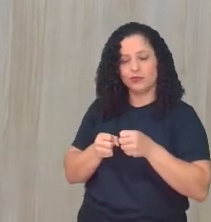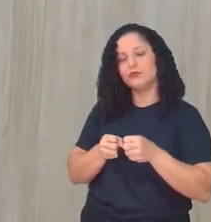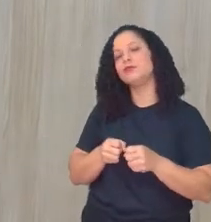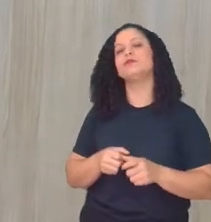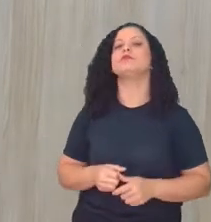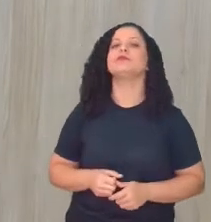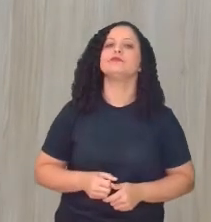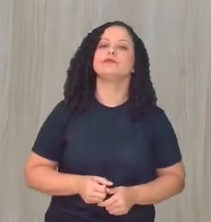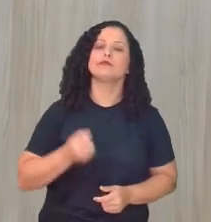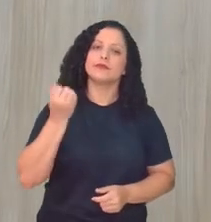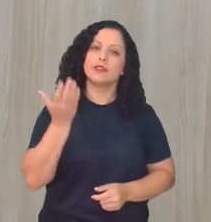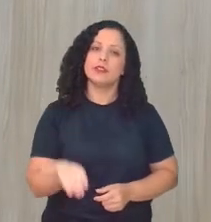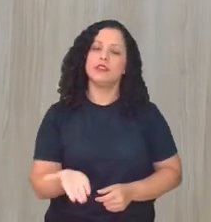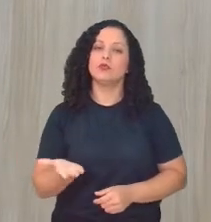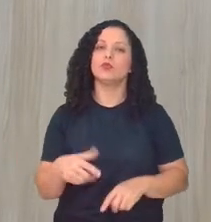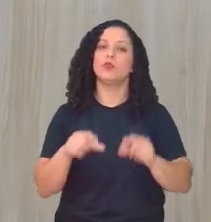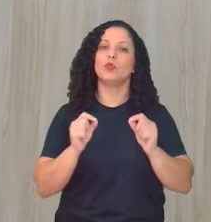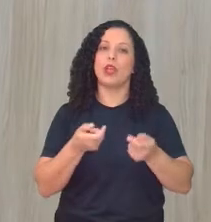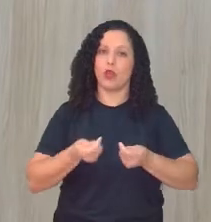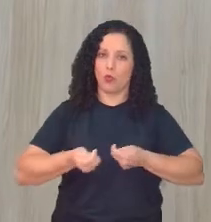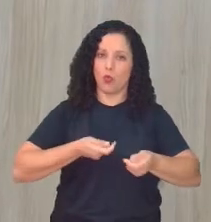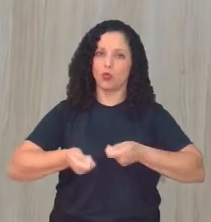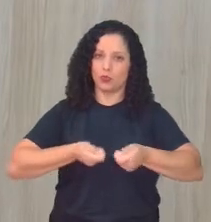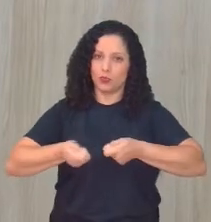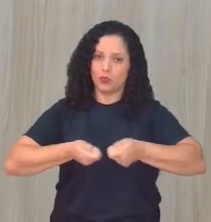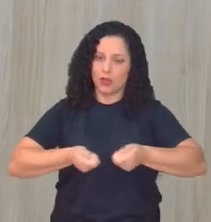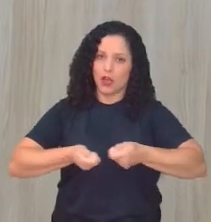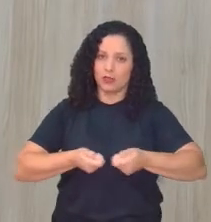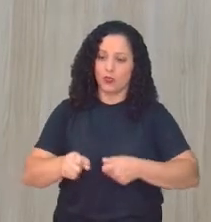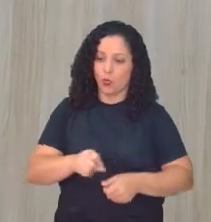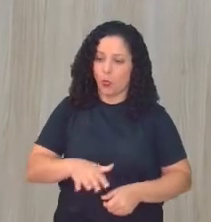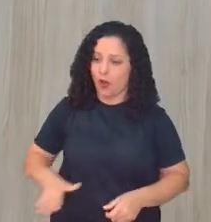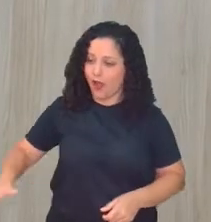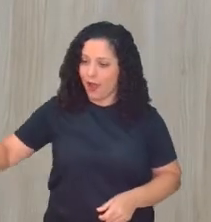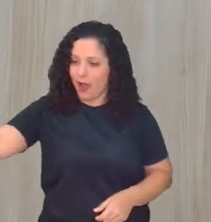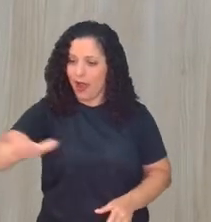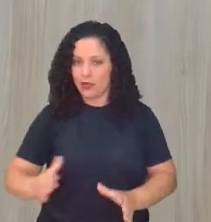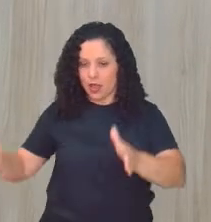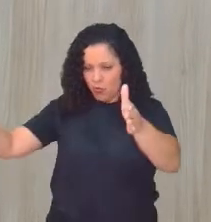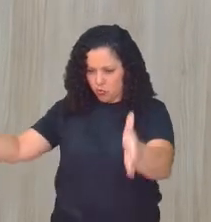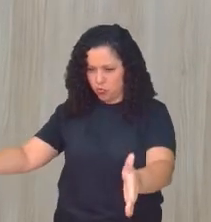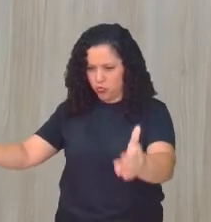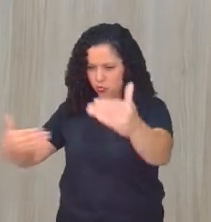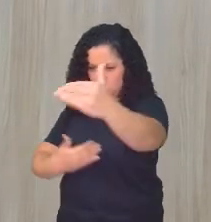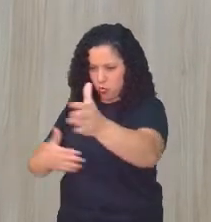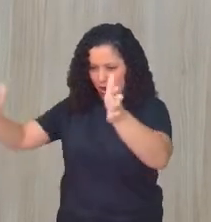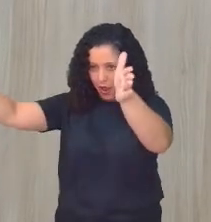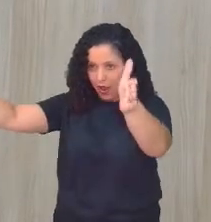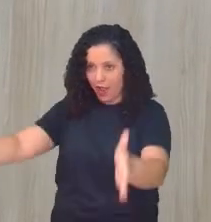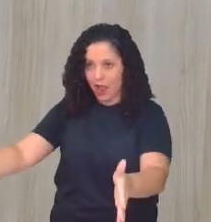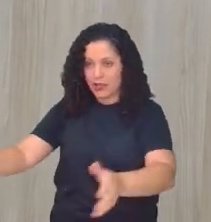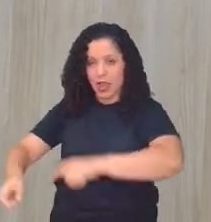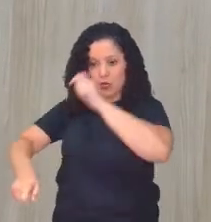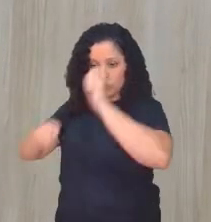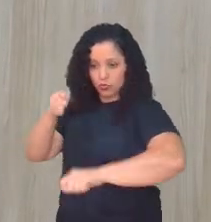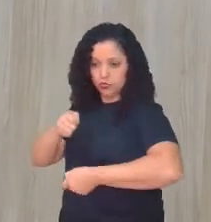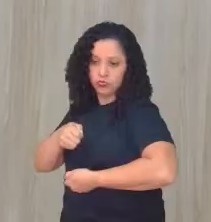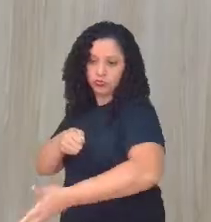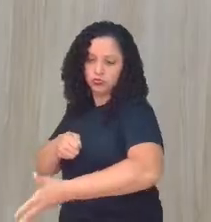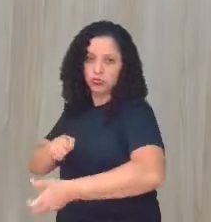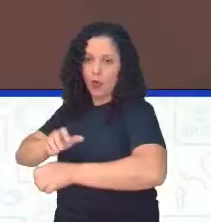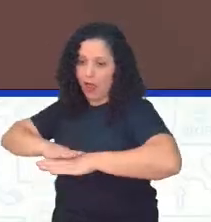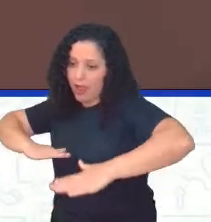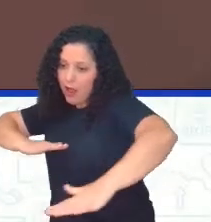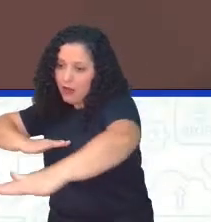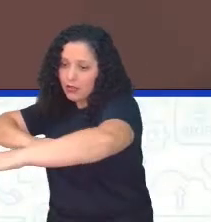isso é, de certa forma, controlado. Você vai atear fogo em uma área específica, tá? Então, vamos continuar aqui, Observa.